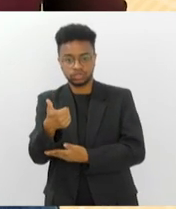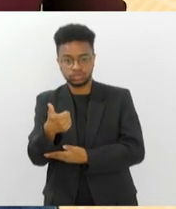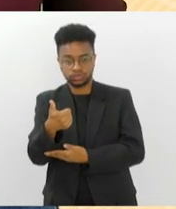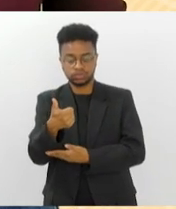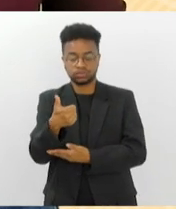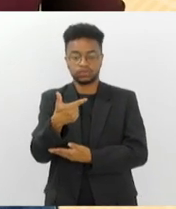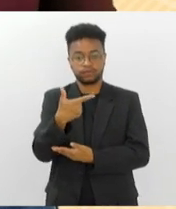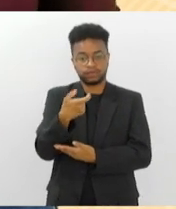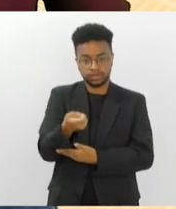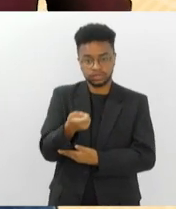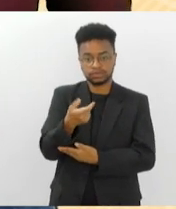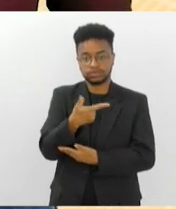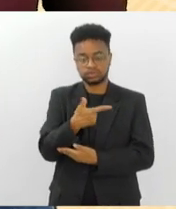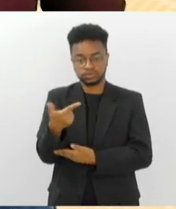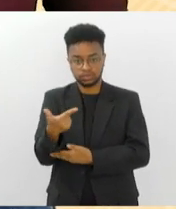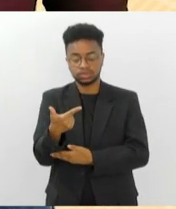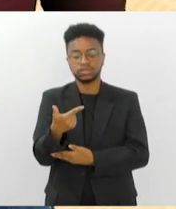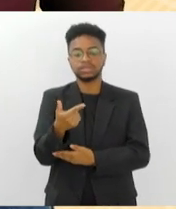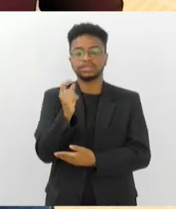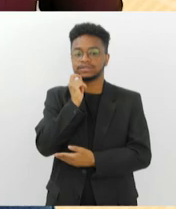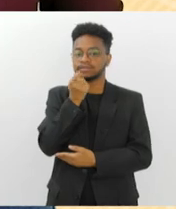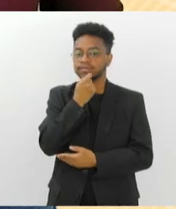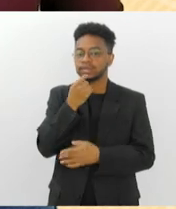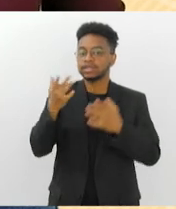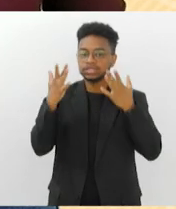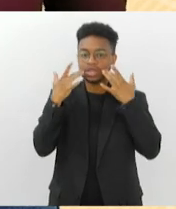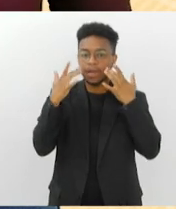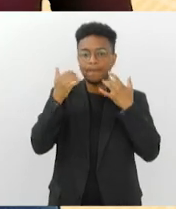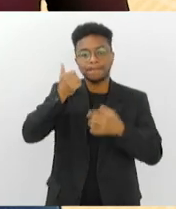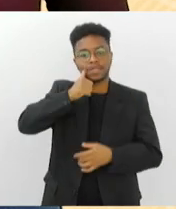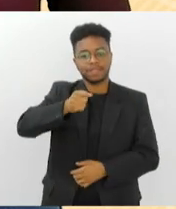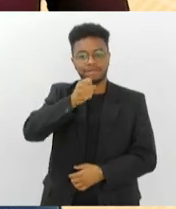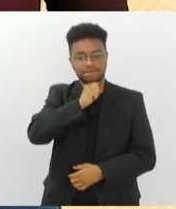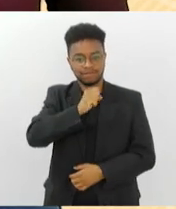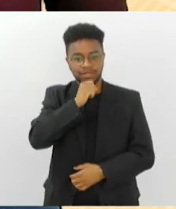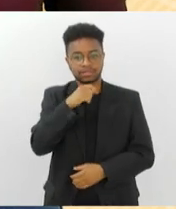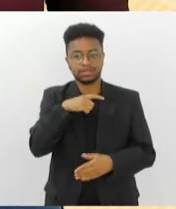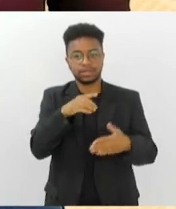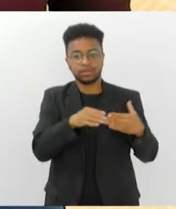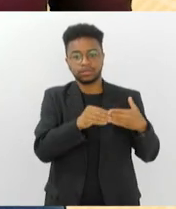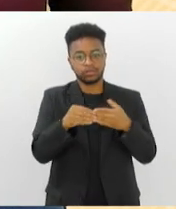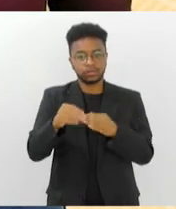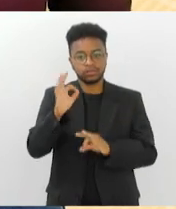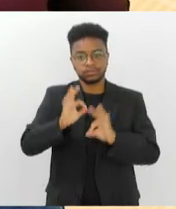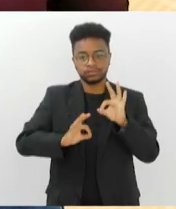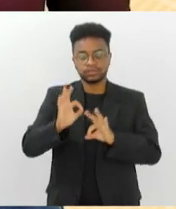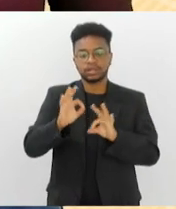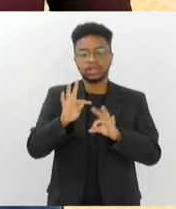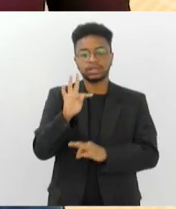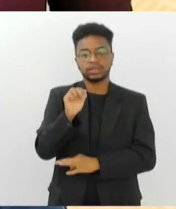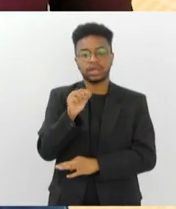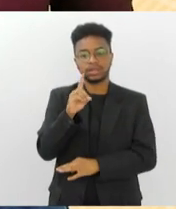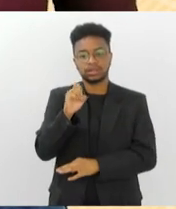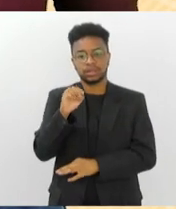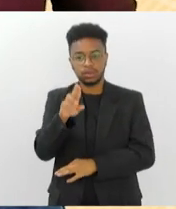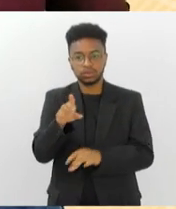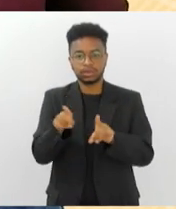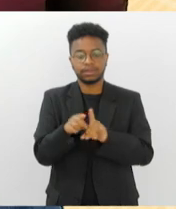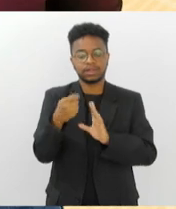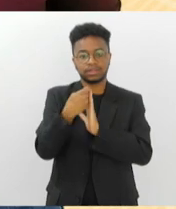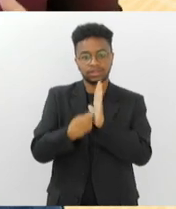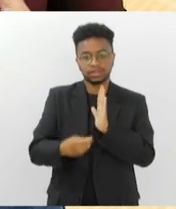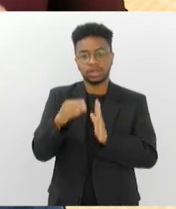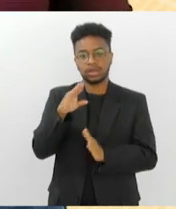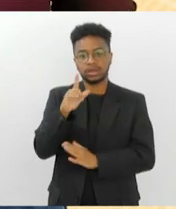22 de setembro, a peça As Meninas Velhas. Com direção de Tadeu Aguiar e texto de Cláudio Tovar, as